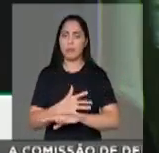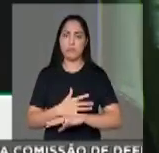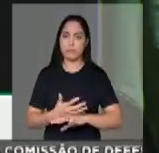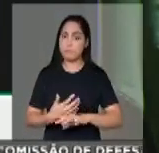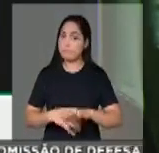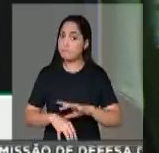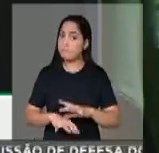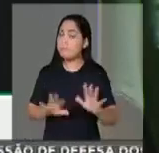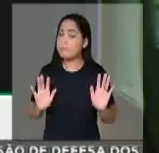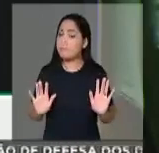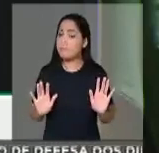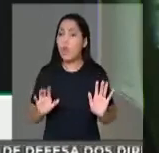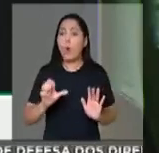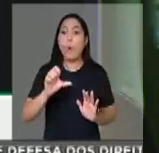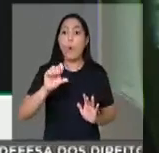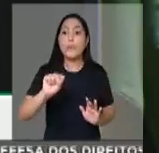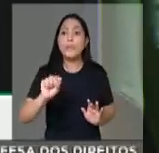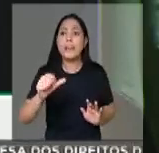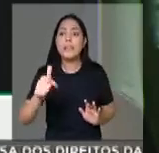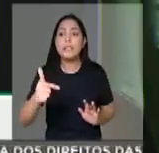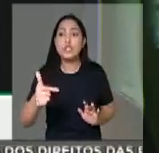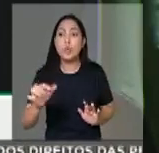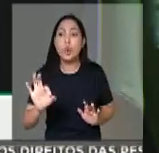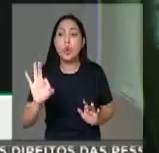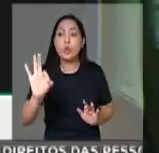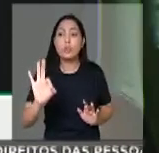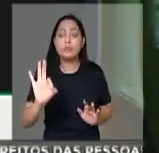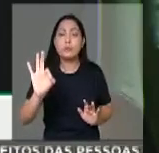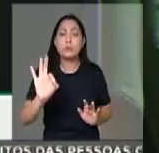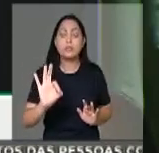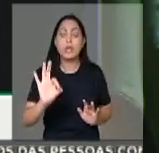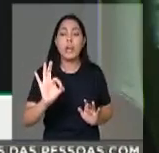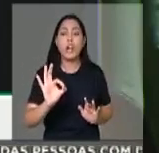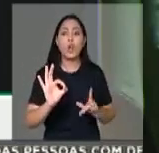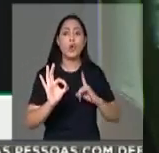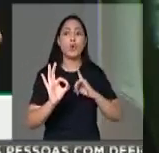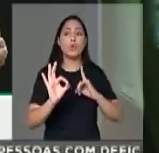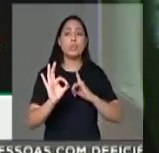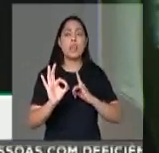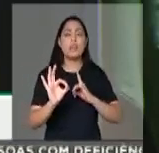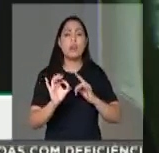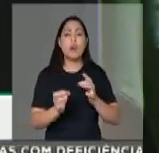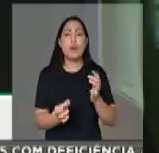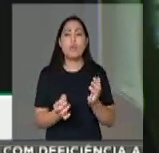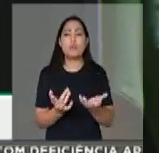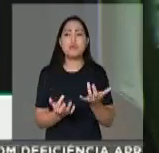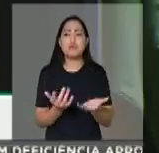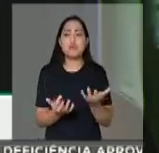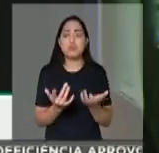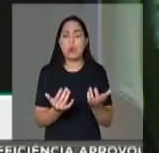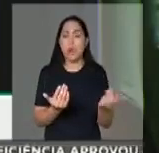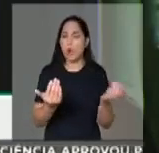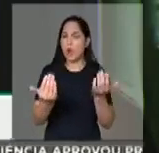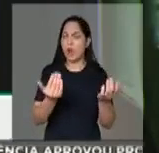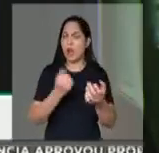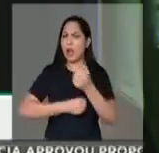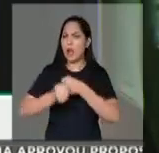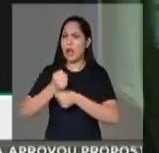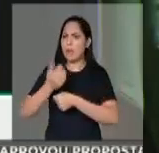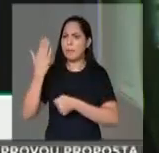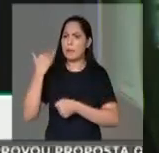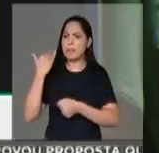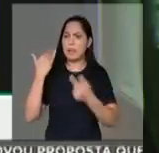82% de crescimento de queimadas, comparado ao ano passado para esse ano. O maior bioma